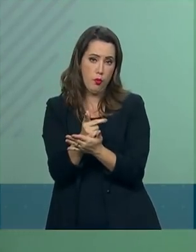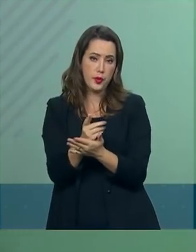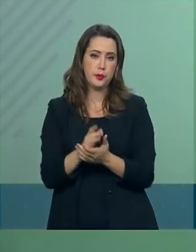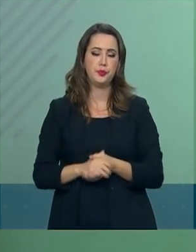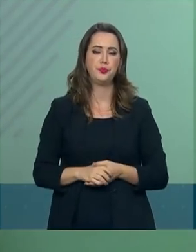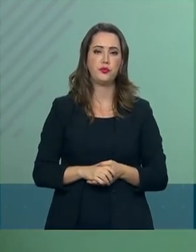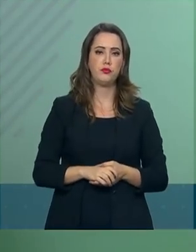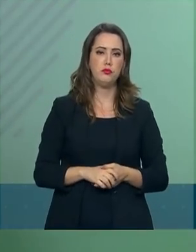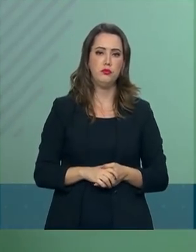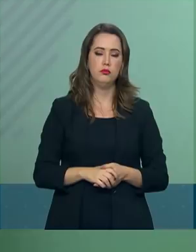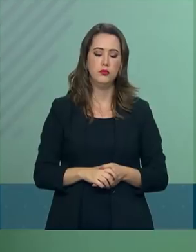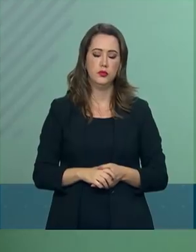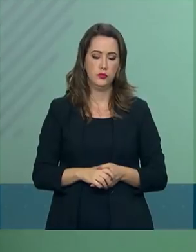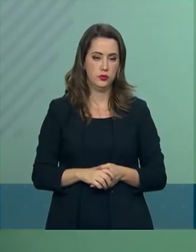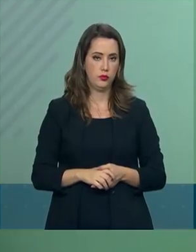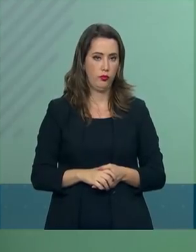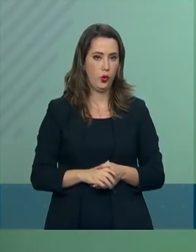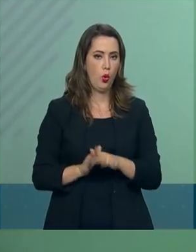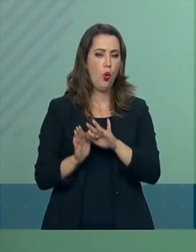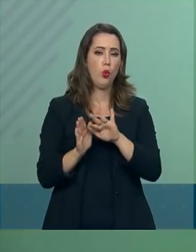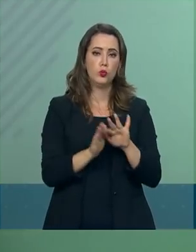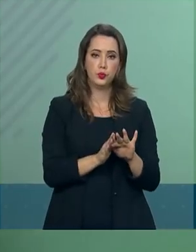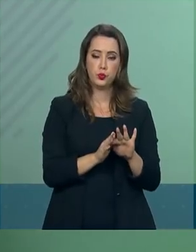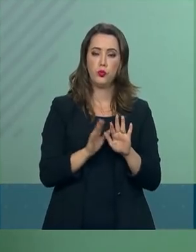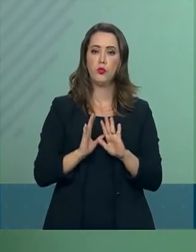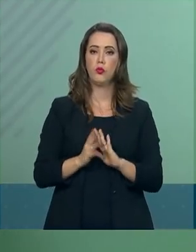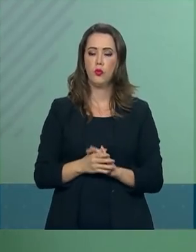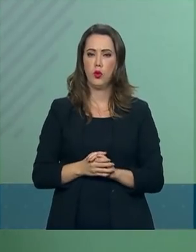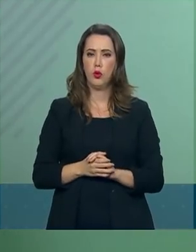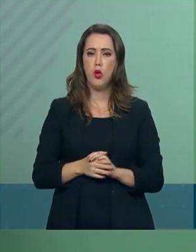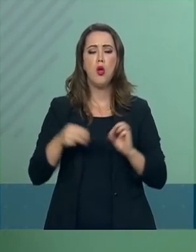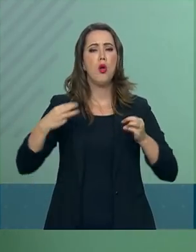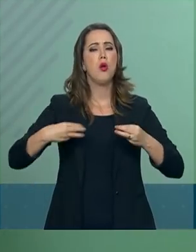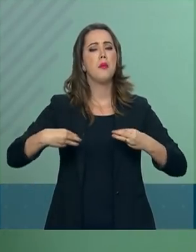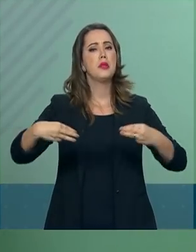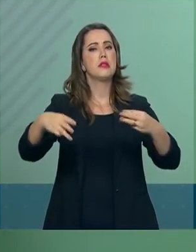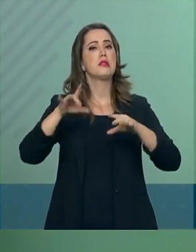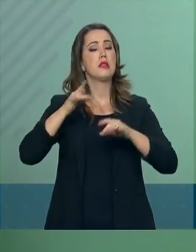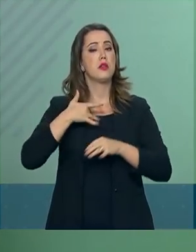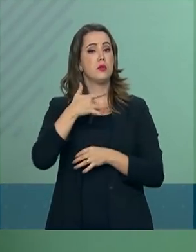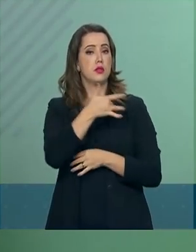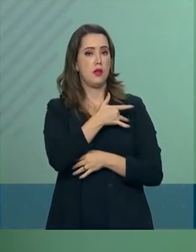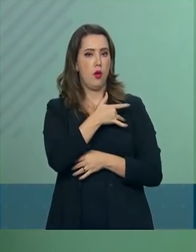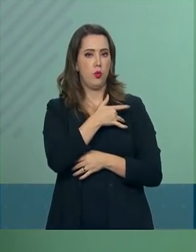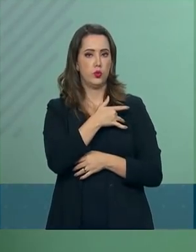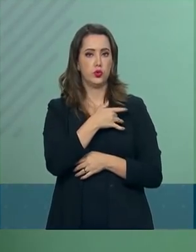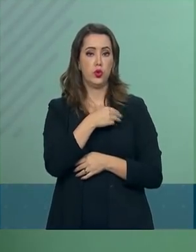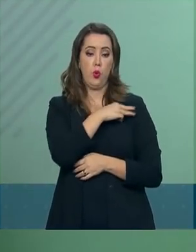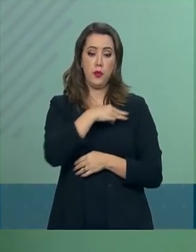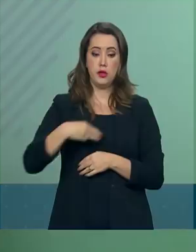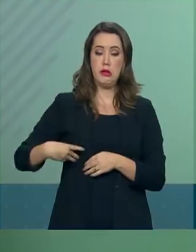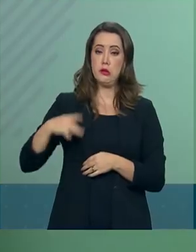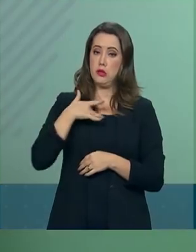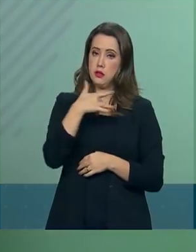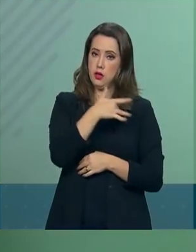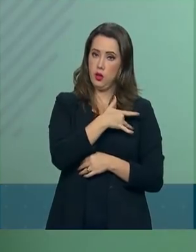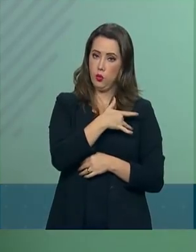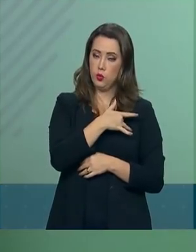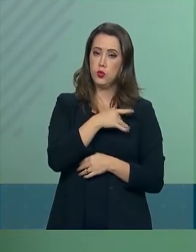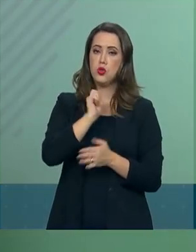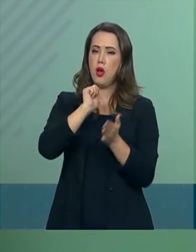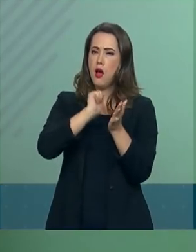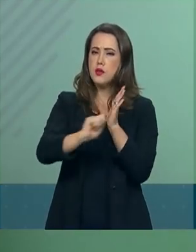Ministério da Saúde. O ministro da Saúde, Luiz Henrique Mandetta, assinou, na última sexta-feira,